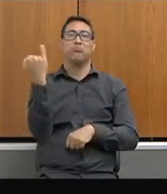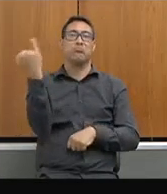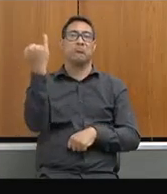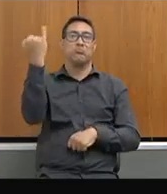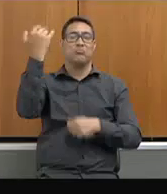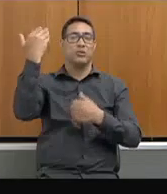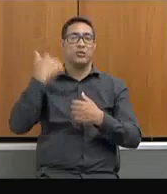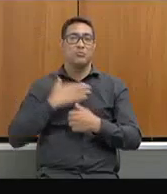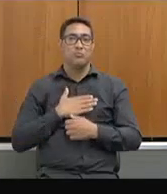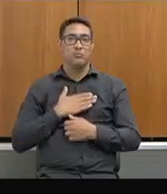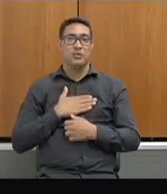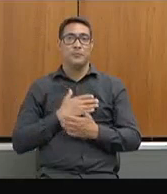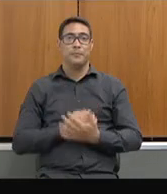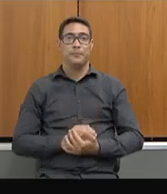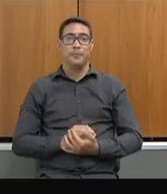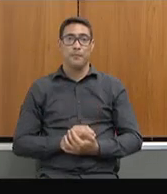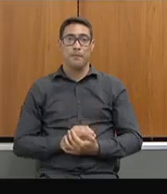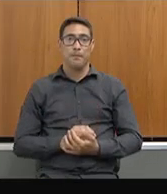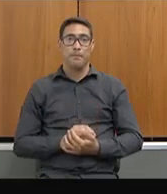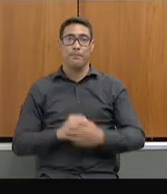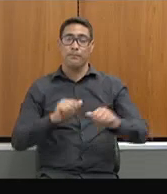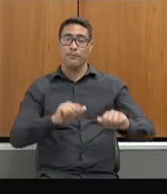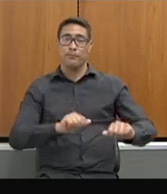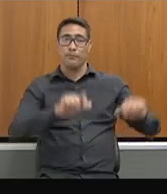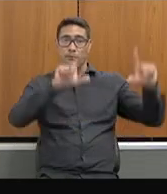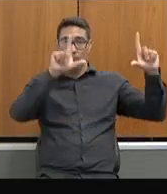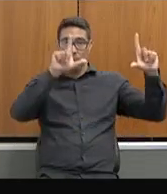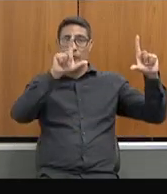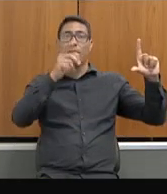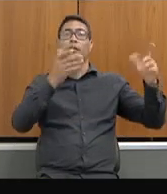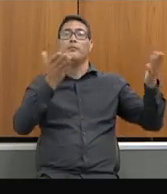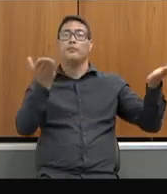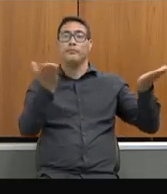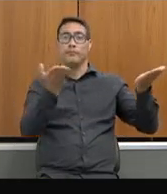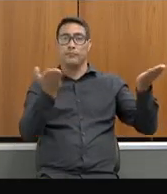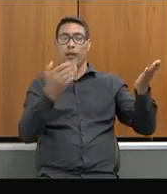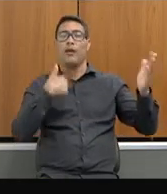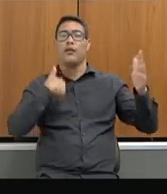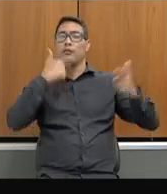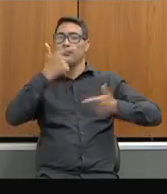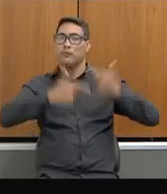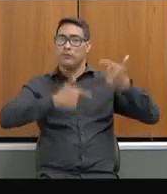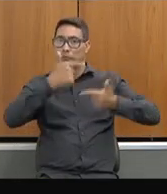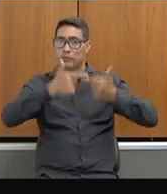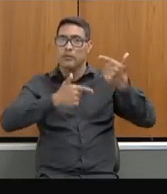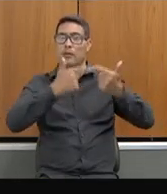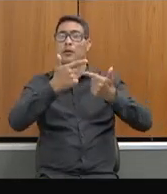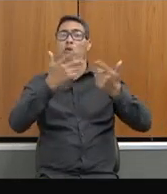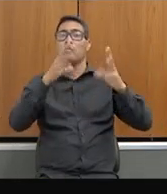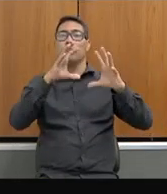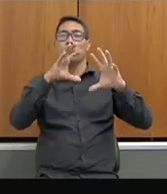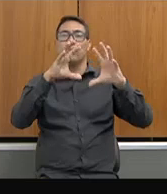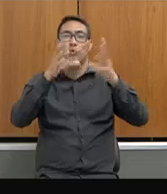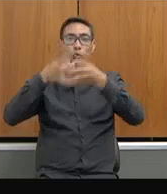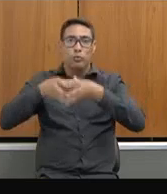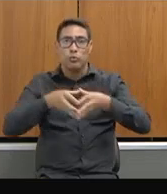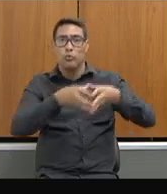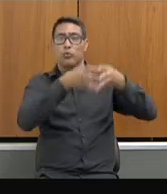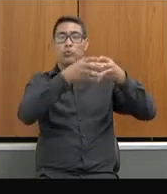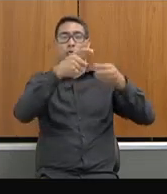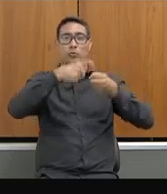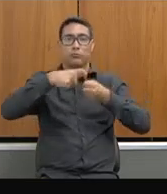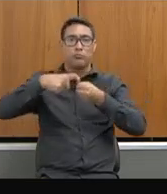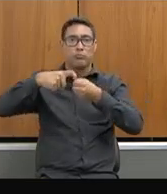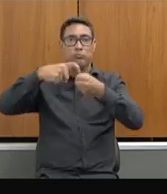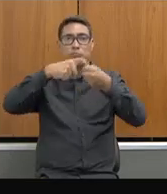por favor. Aqui segue um trabalho que temos feito com muito cuidado, em interação com todos os órgãos, e quero aqui agradecer e dar os